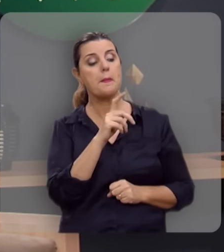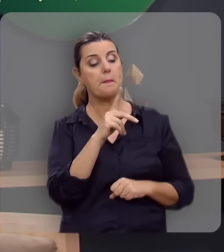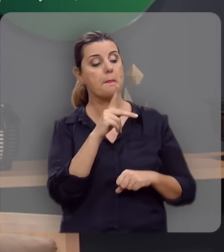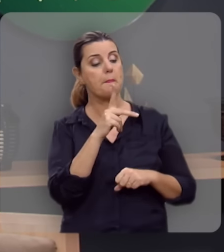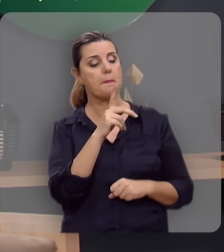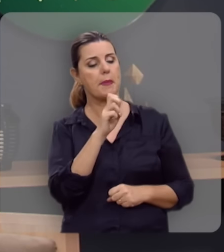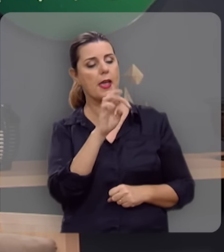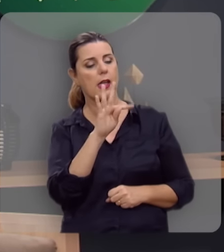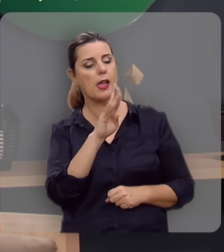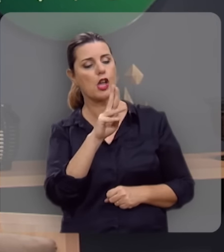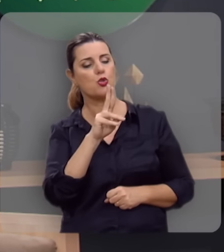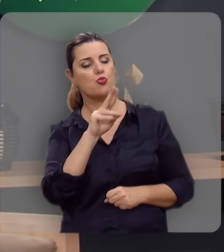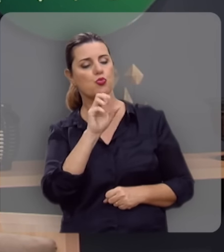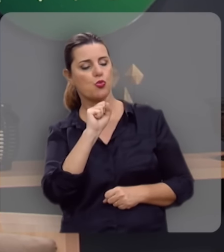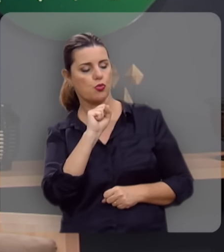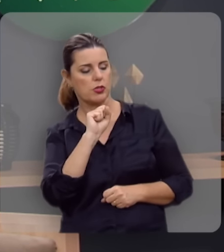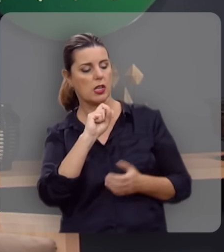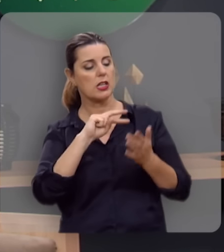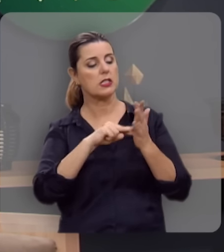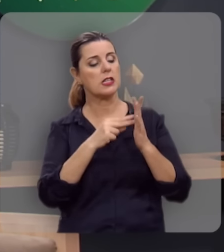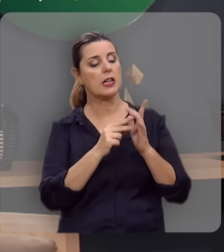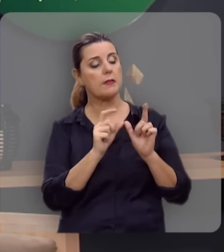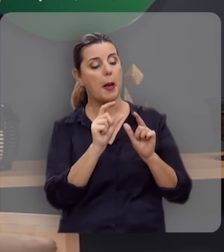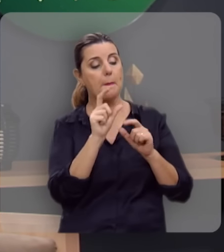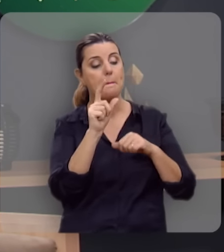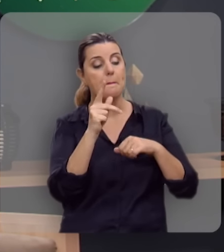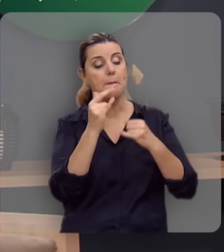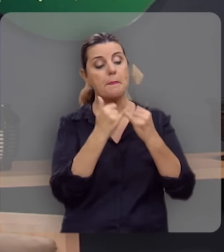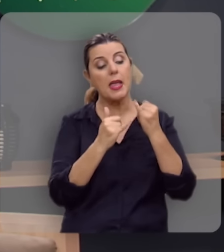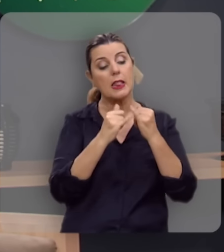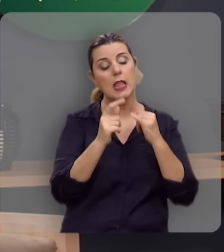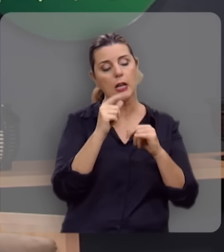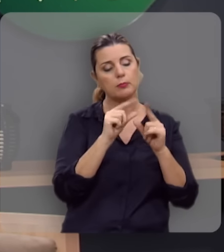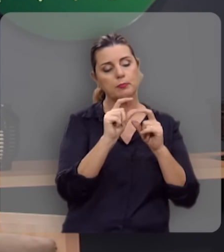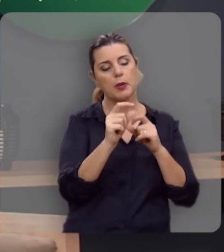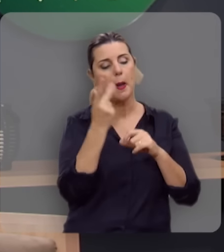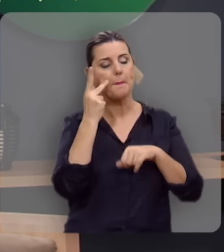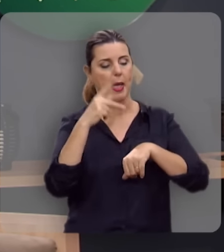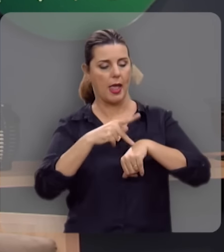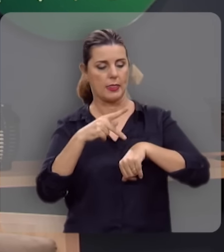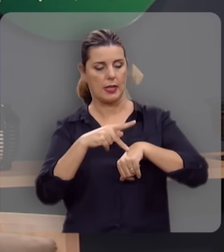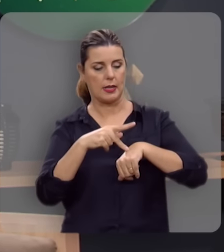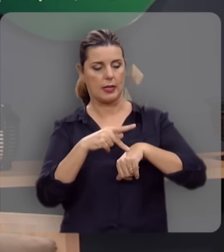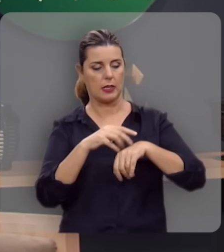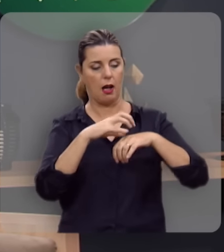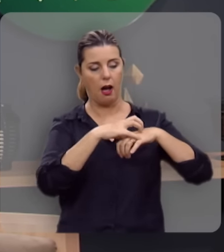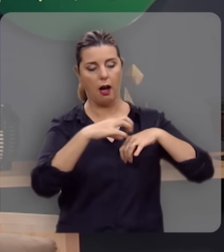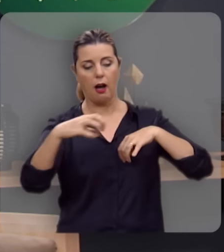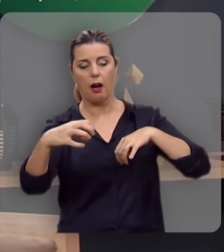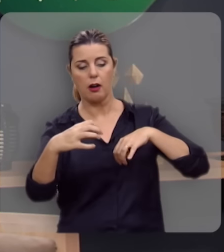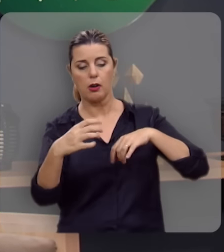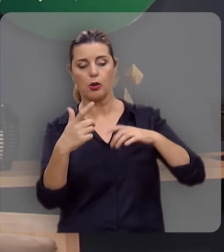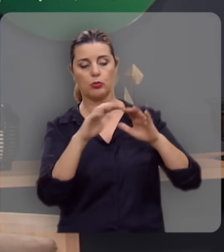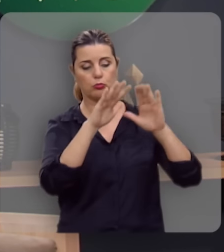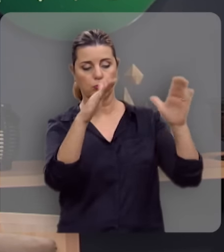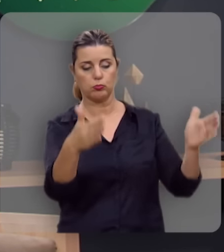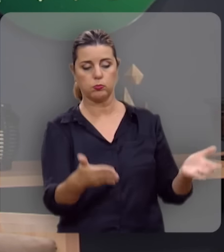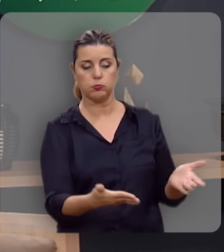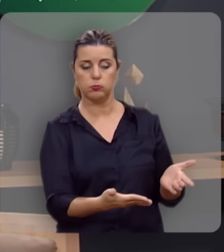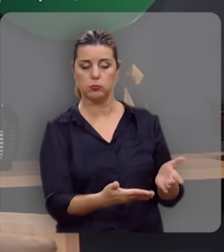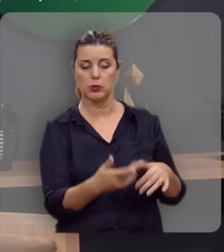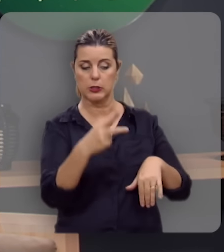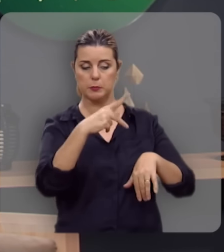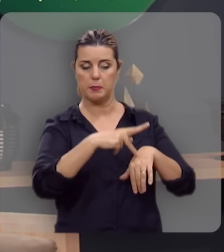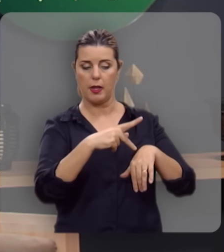Petros, e Petros significa literalmente fragmento de pedra, ou um pedaço de pedra arrancado de um